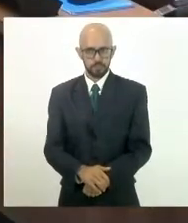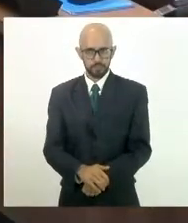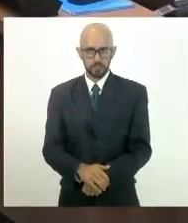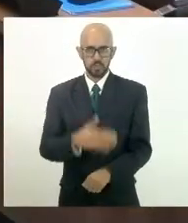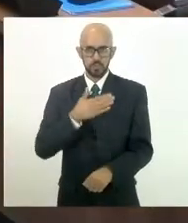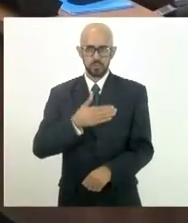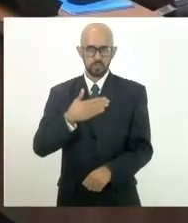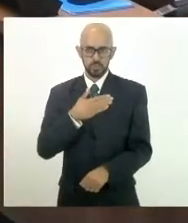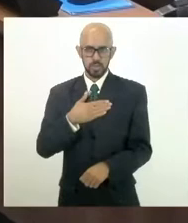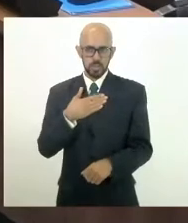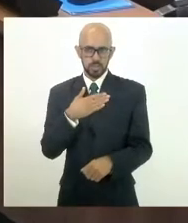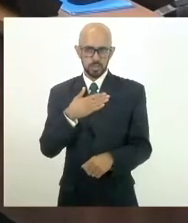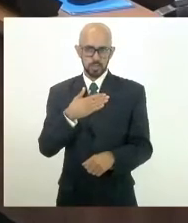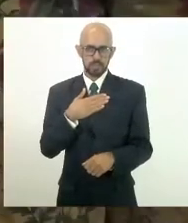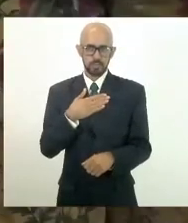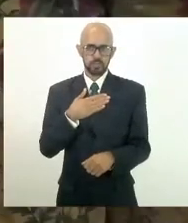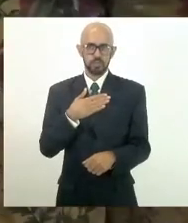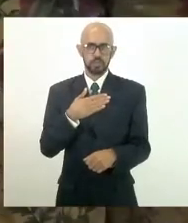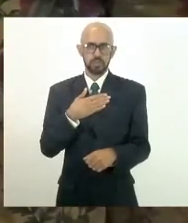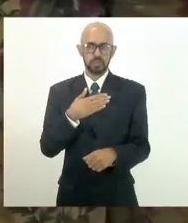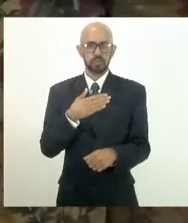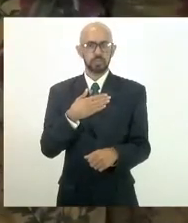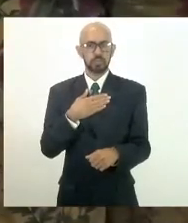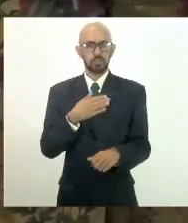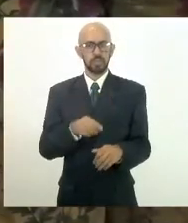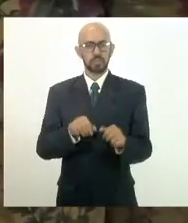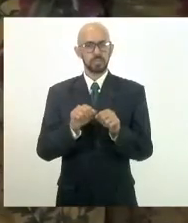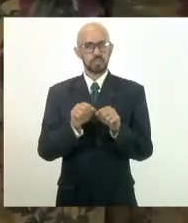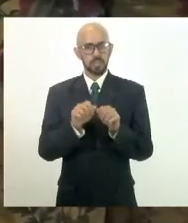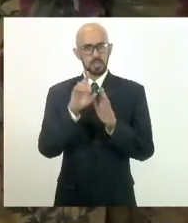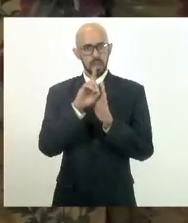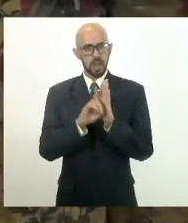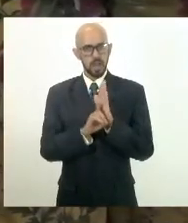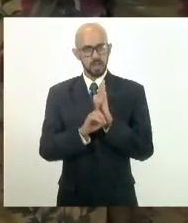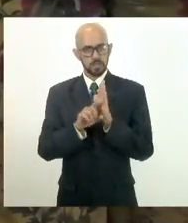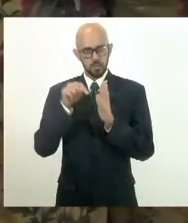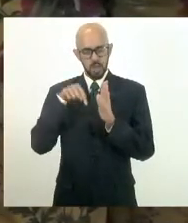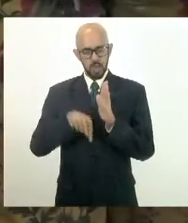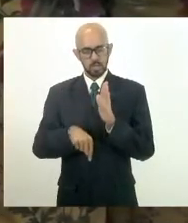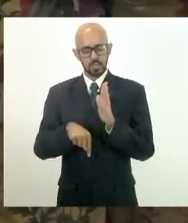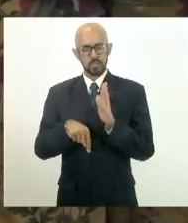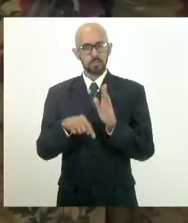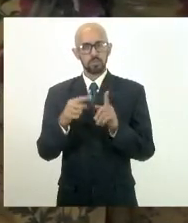gostaria de deixar esta declaração aqui, porque